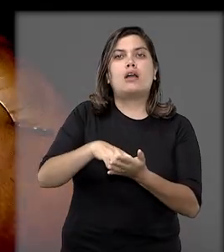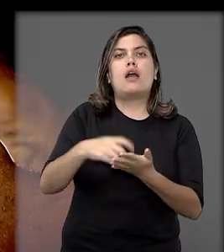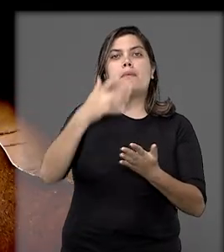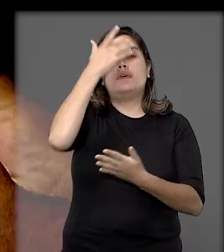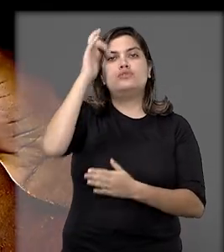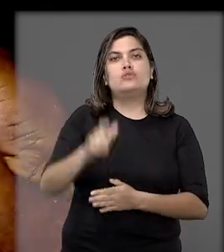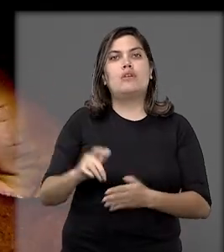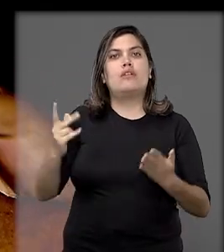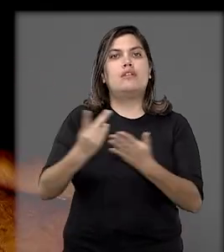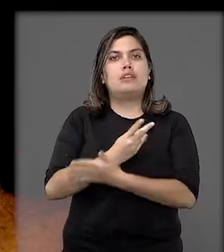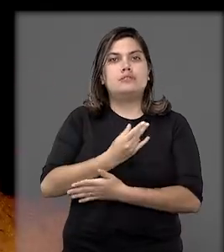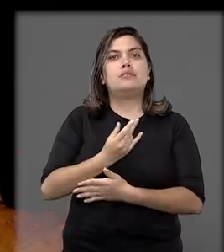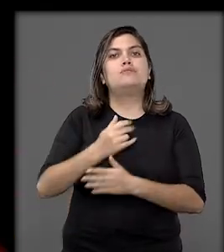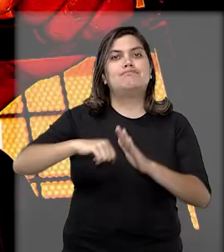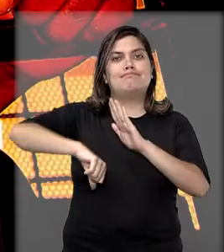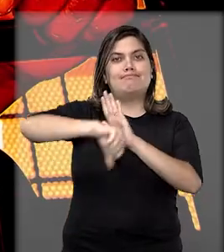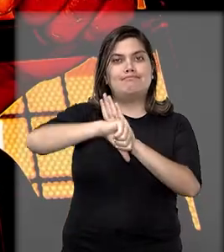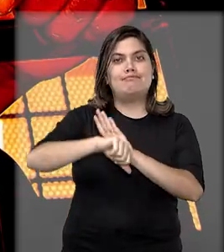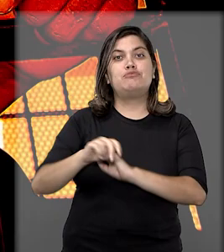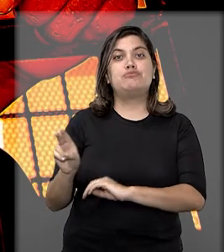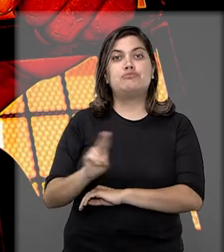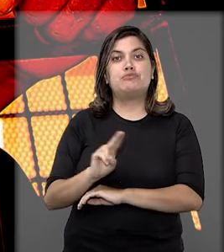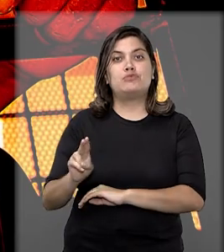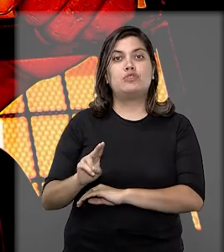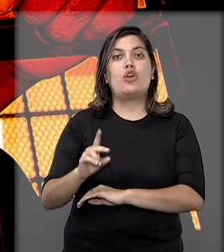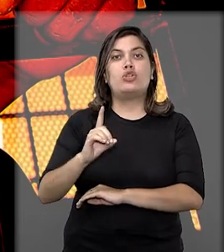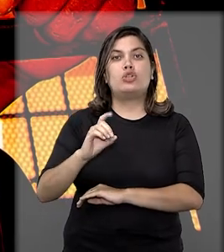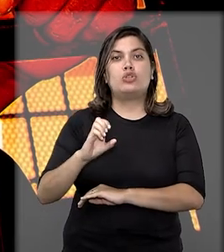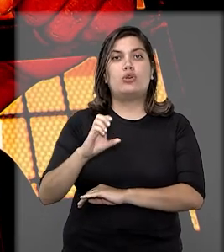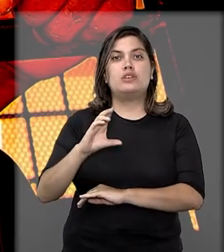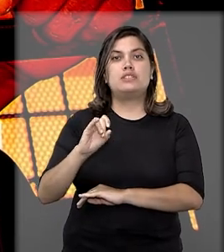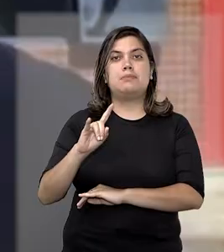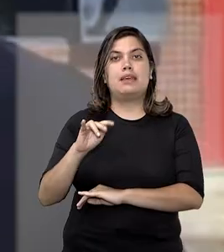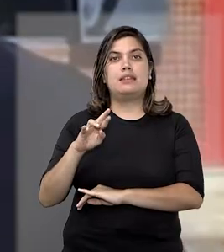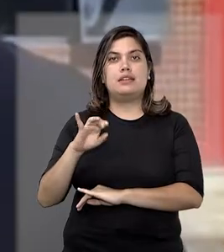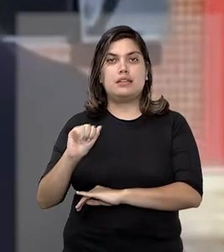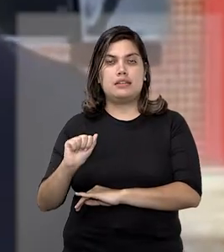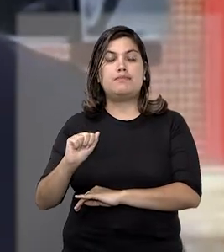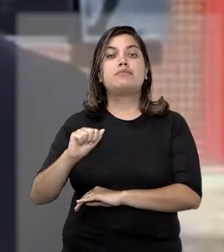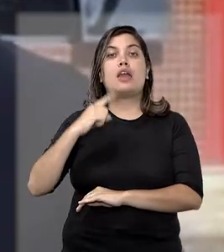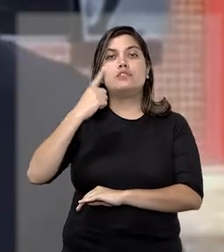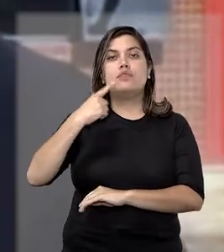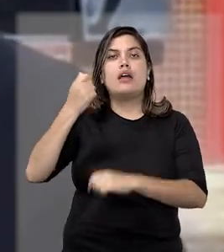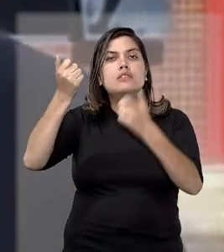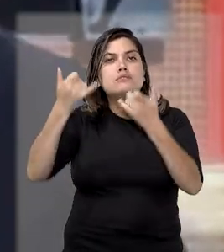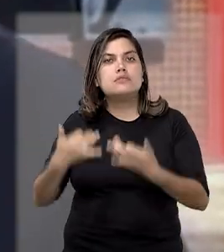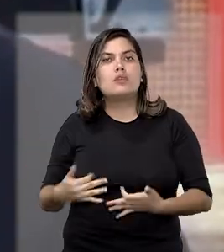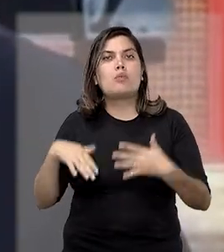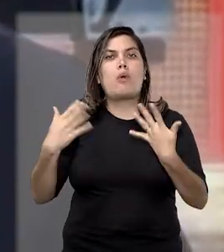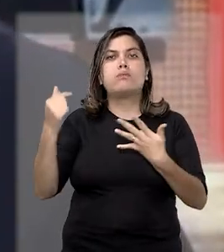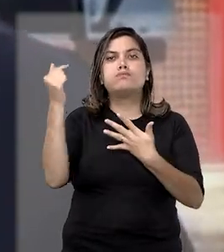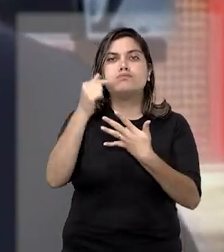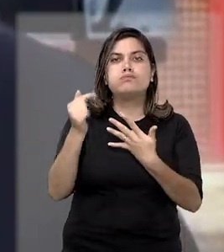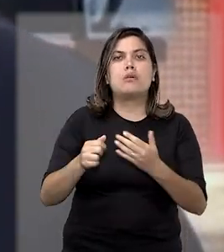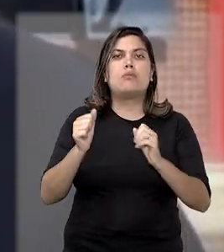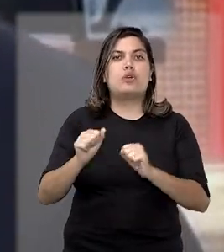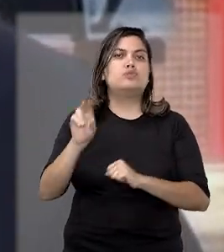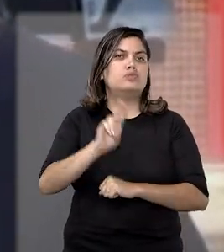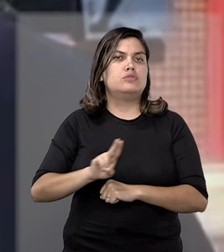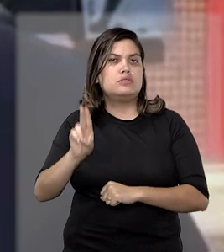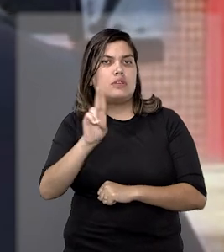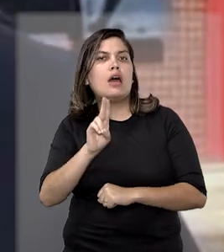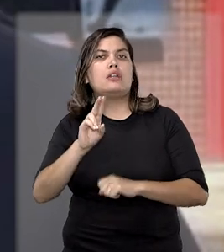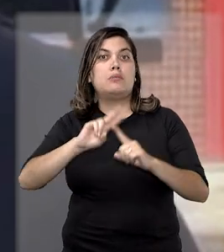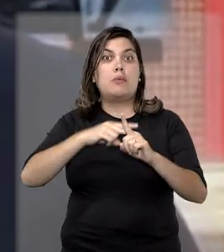imposta a uma pessoa que cometeu um crime é chamado de dosimetria. Esta advogada explica quais critérios podem ser